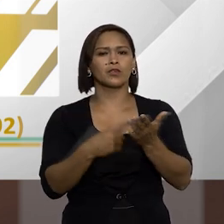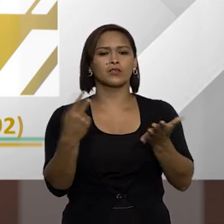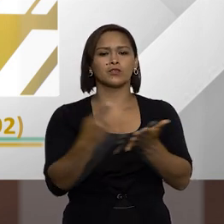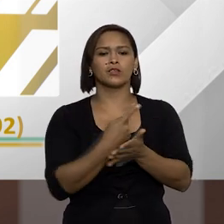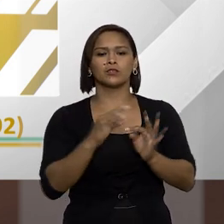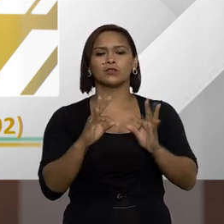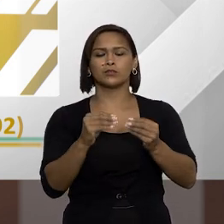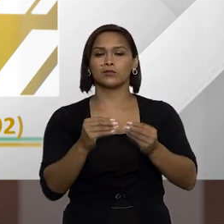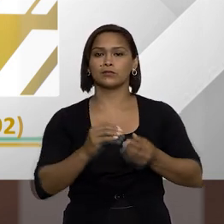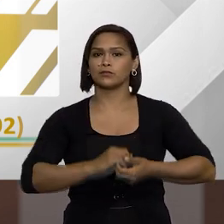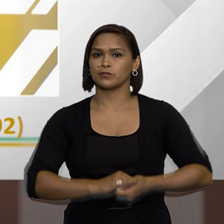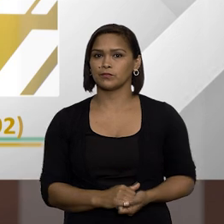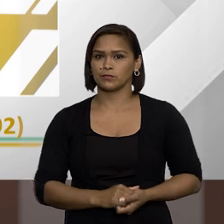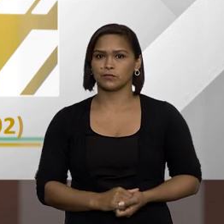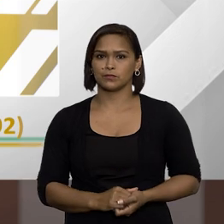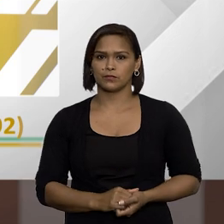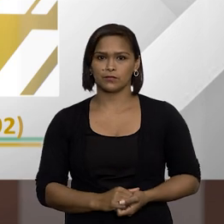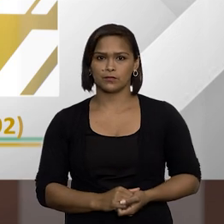circunstância